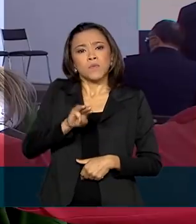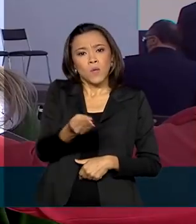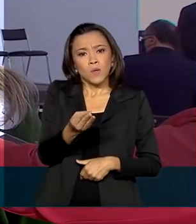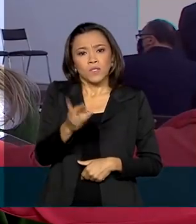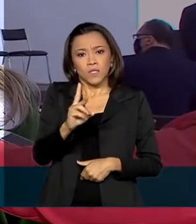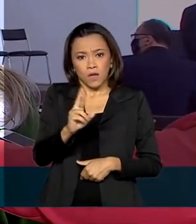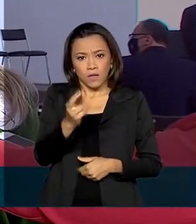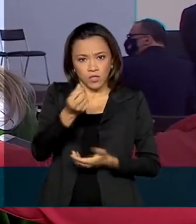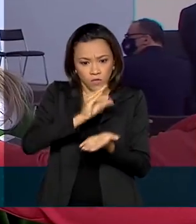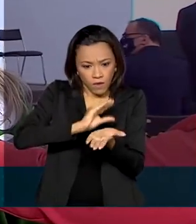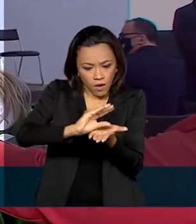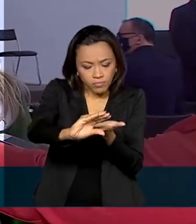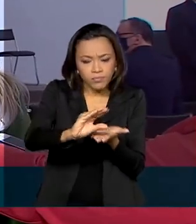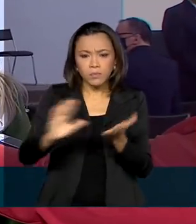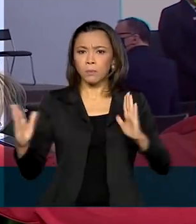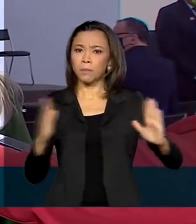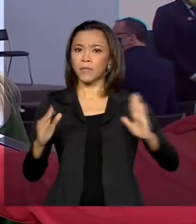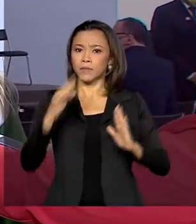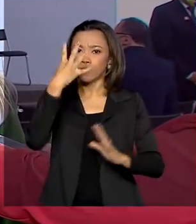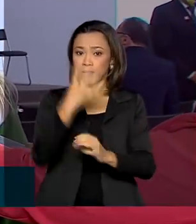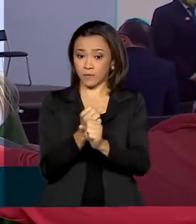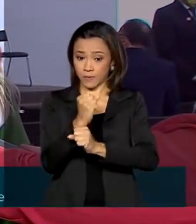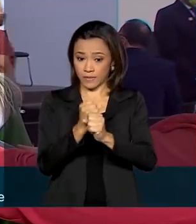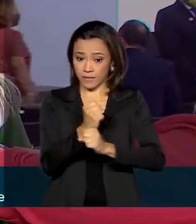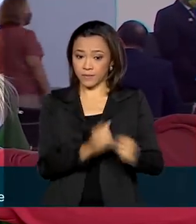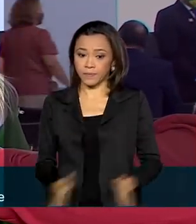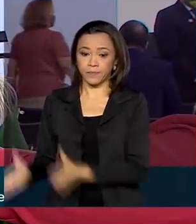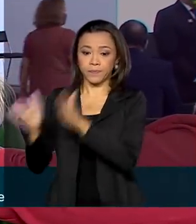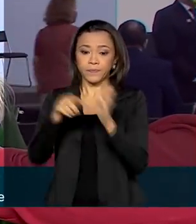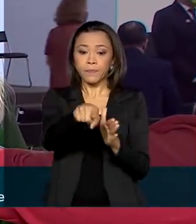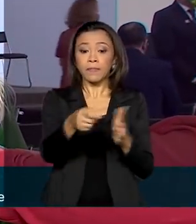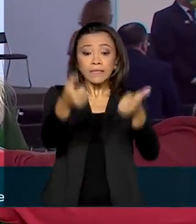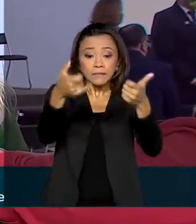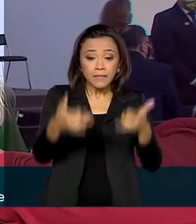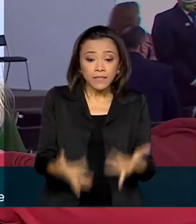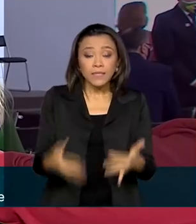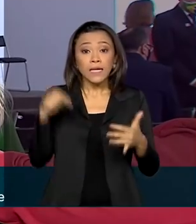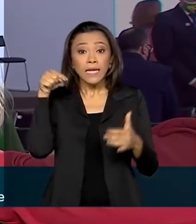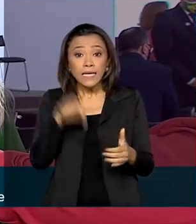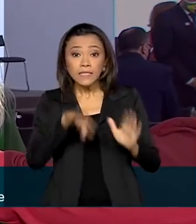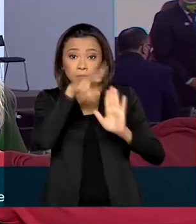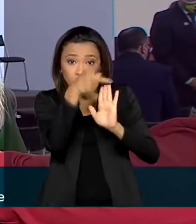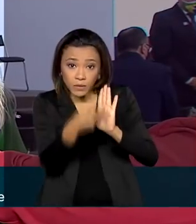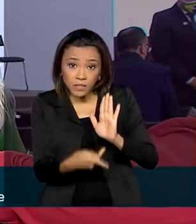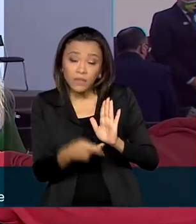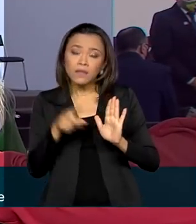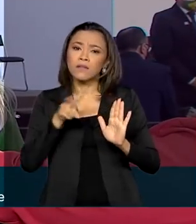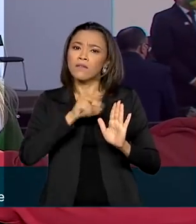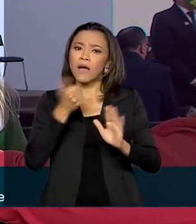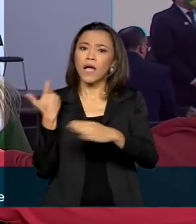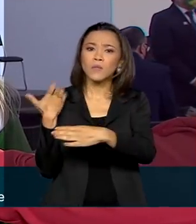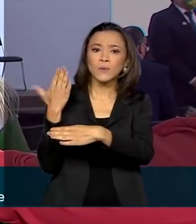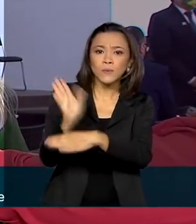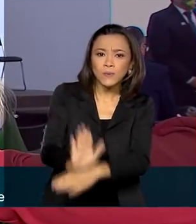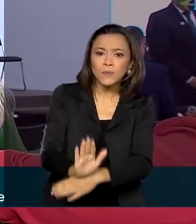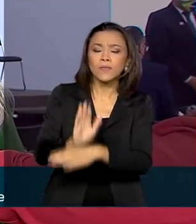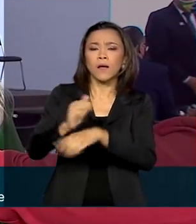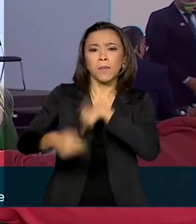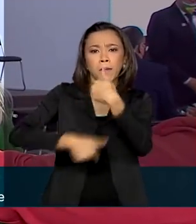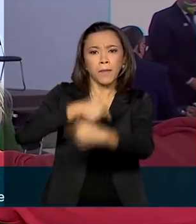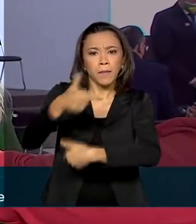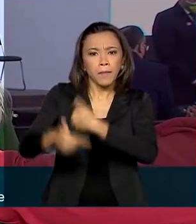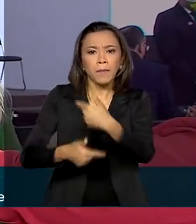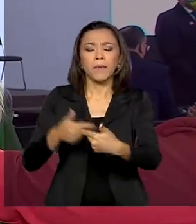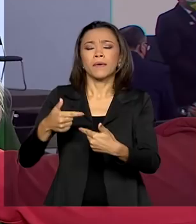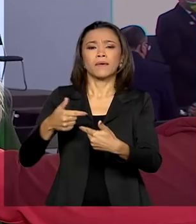anos. Esse projeto Genomas vai trazer toda uma nova perspectiva de ação do SUS, modernizando o SUS